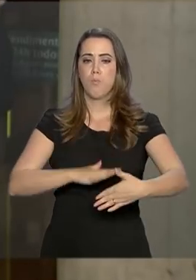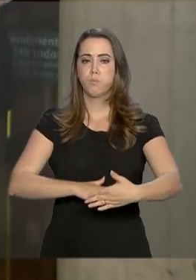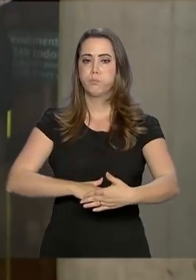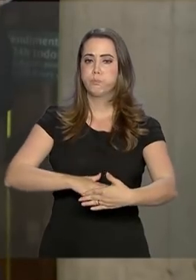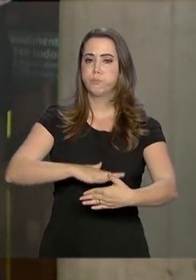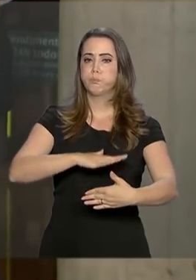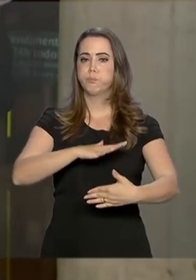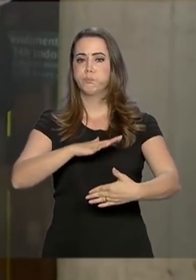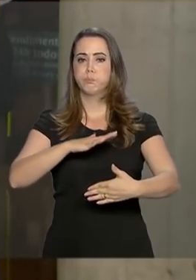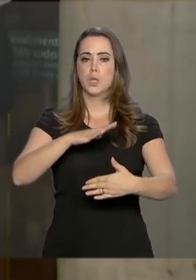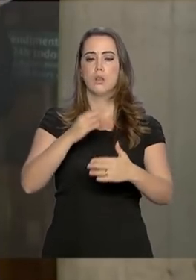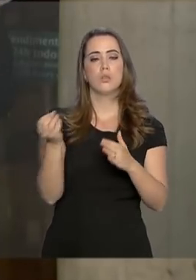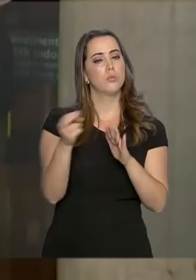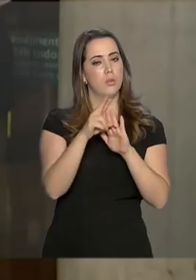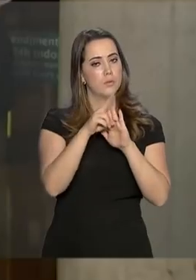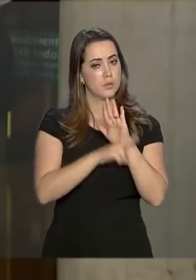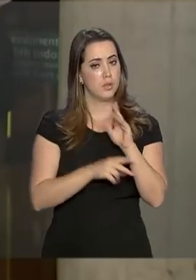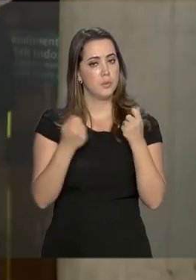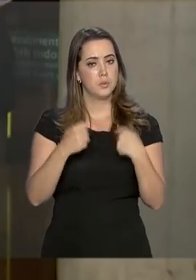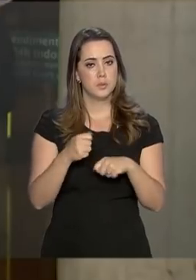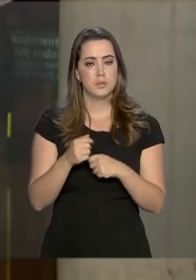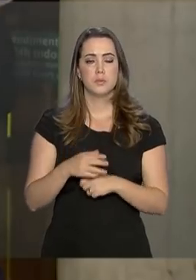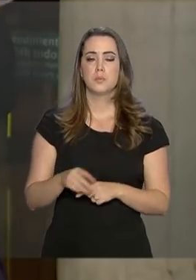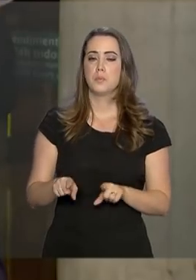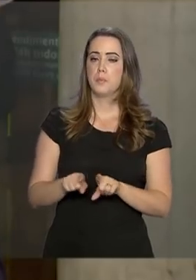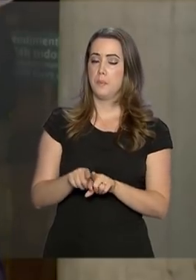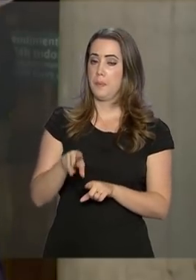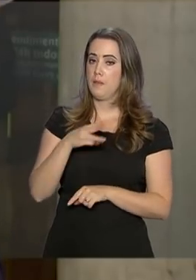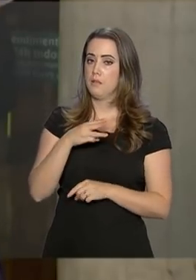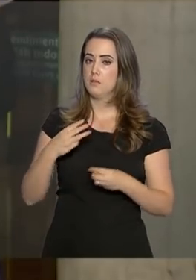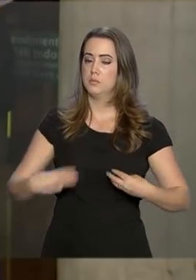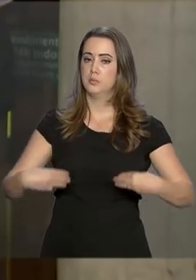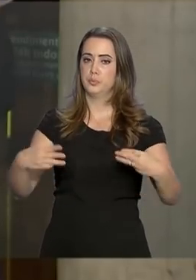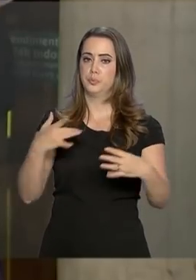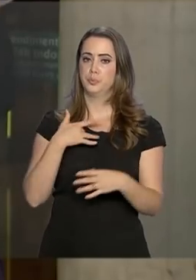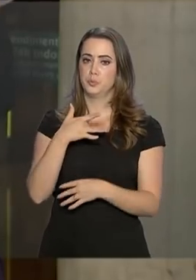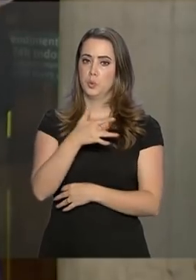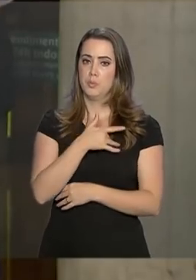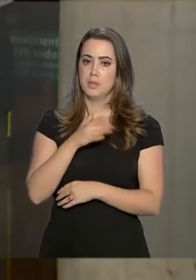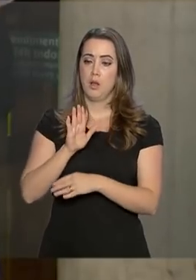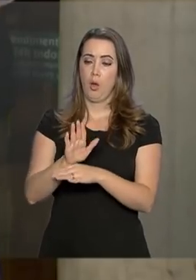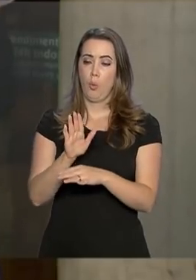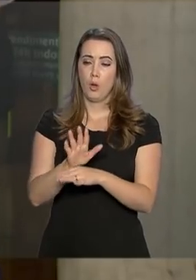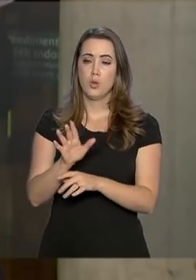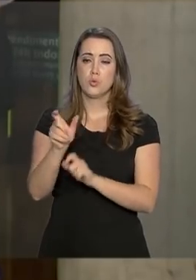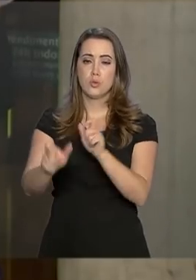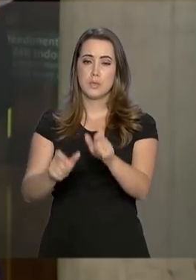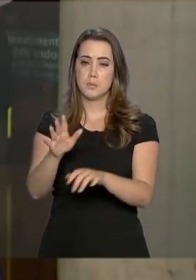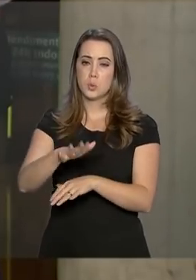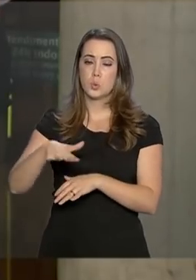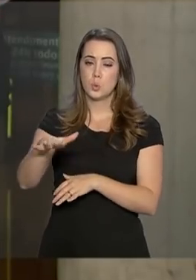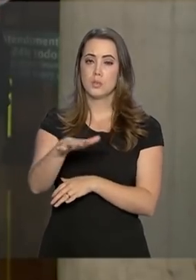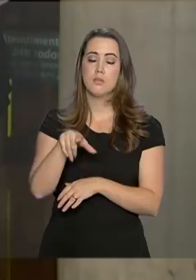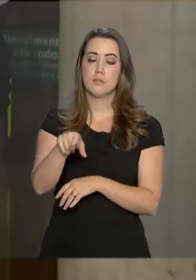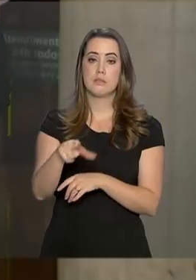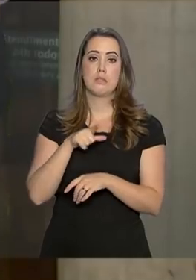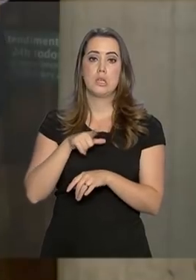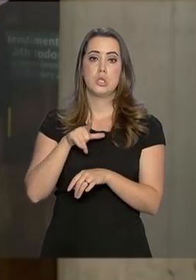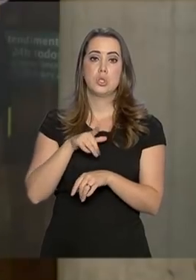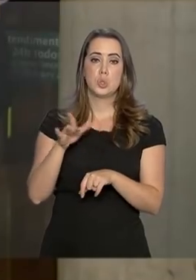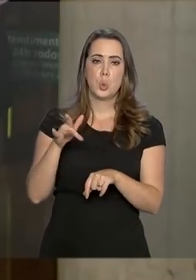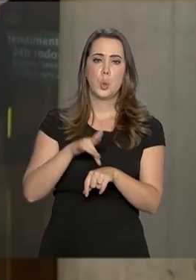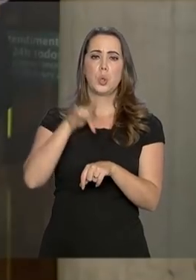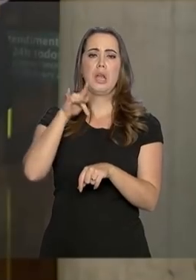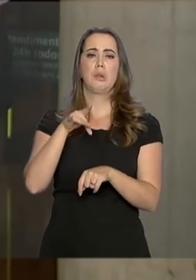Ministério da Saúde mantém uma busca ativa Aos moradores da região que tiveram contato direto com a lama da